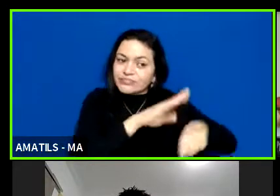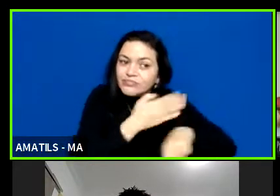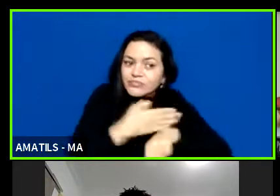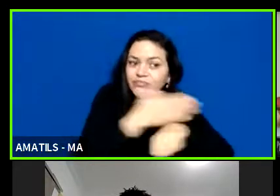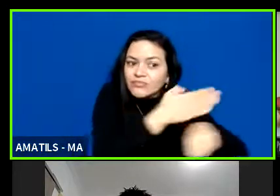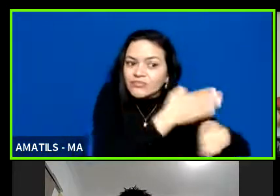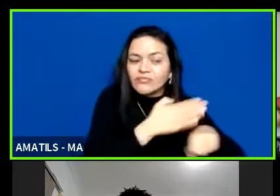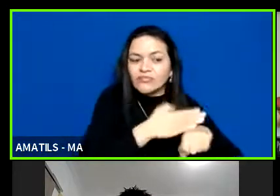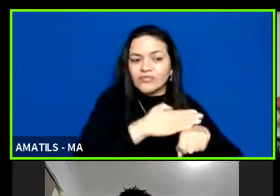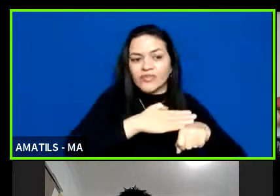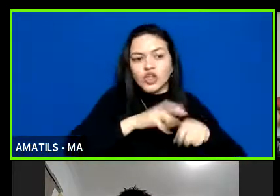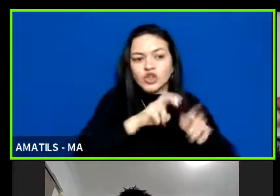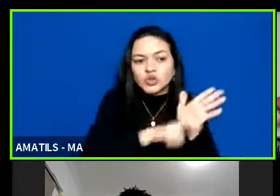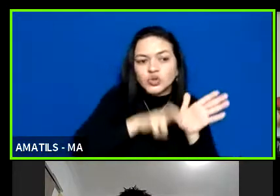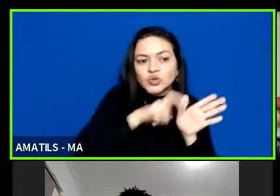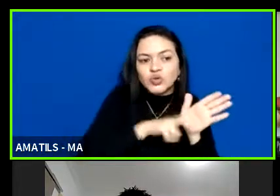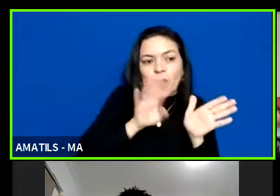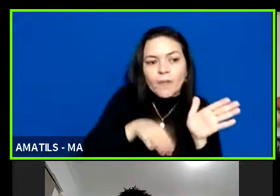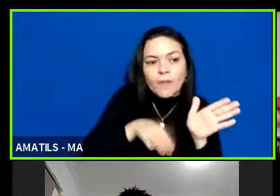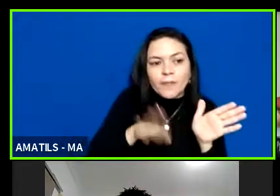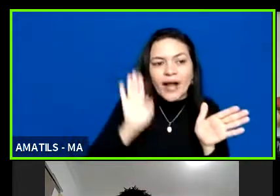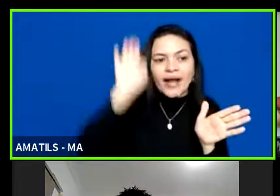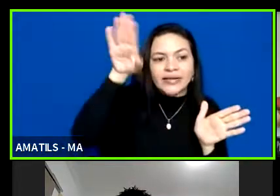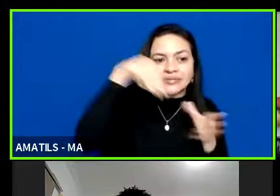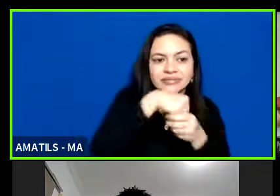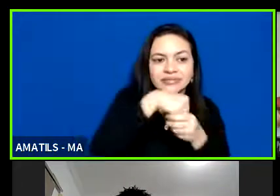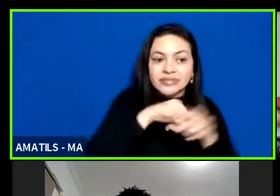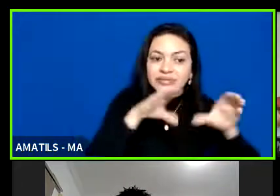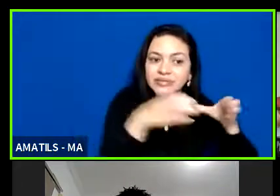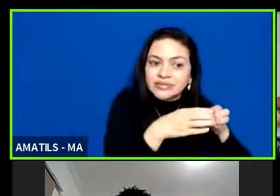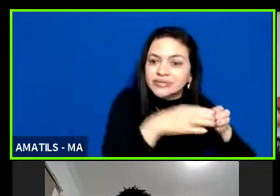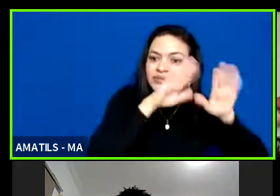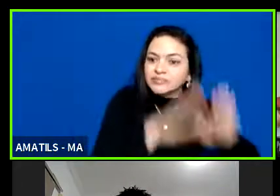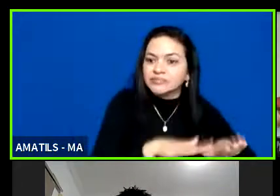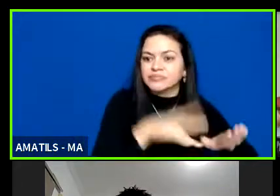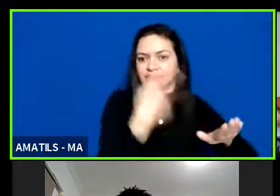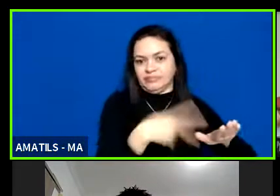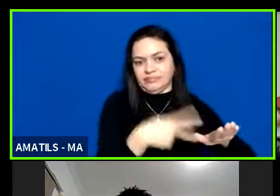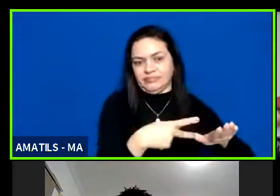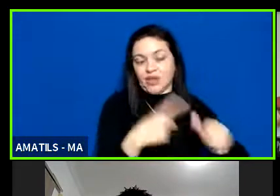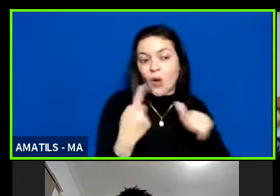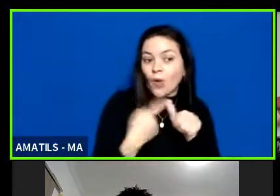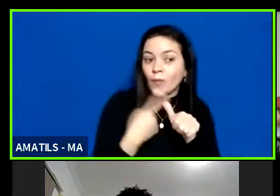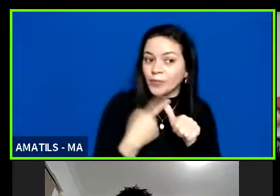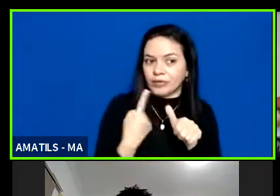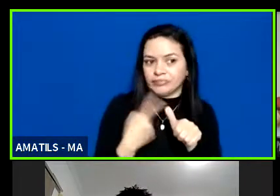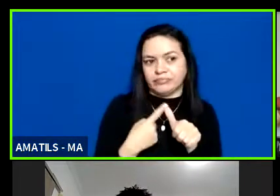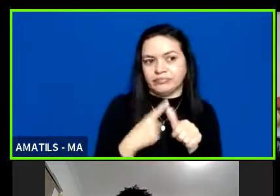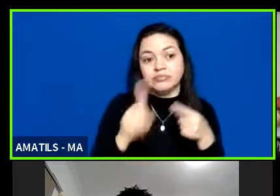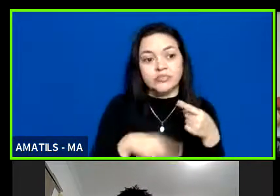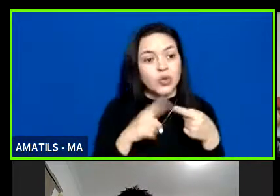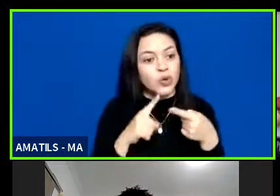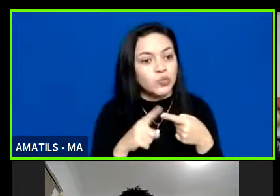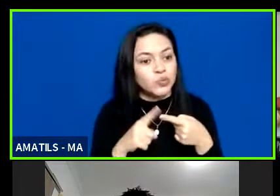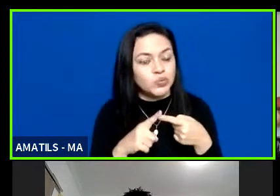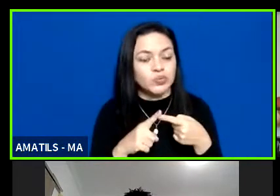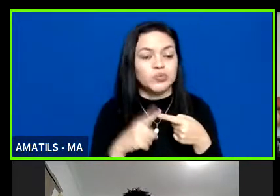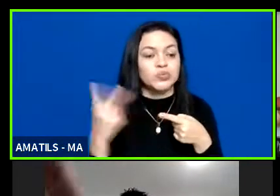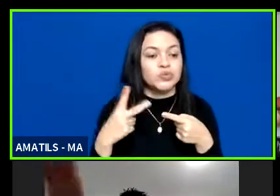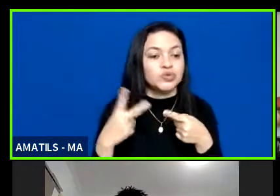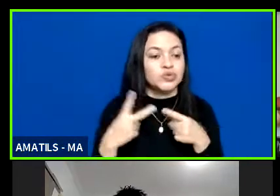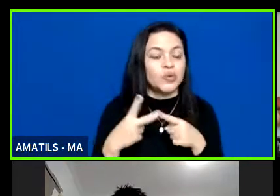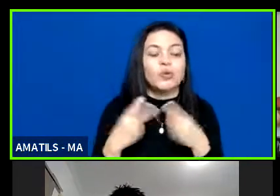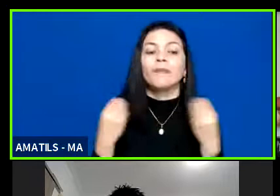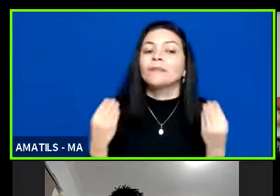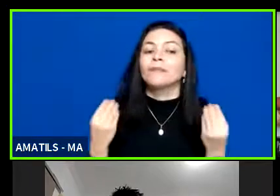do basquete em cadeira de rodas para aqueles que fazem parte dela então esse é o primeiro ponto aí o segundo você me pergunta para quem que você